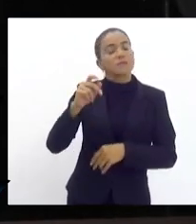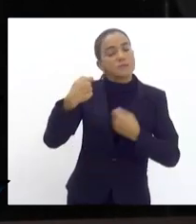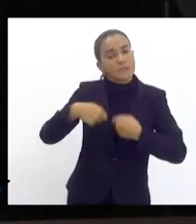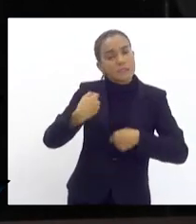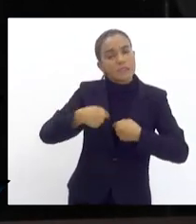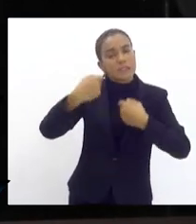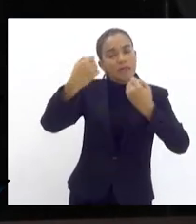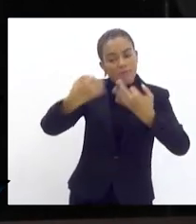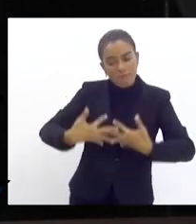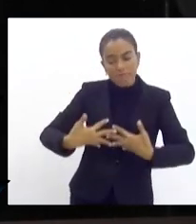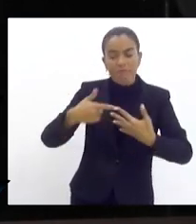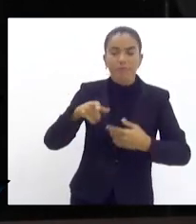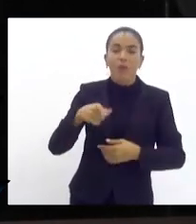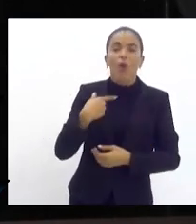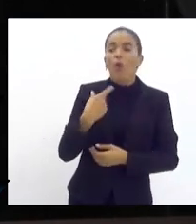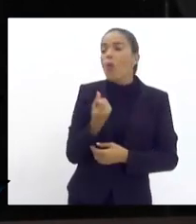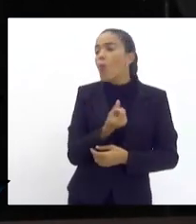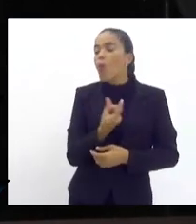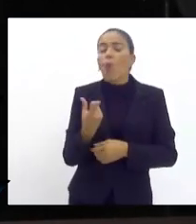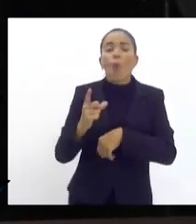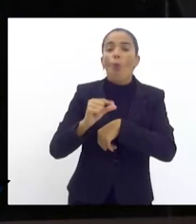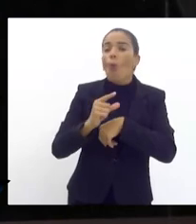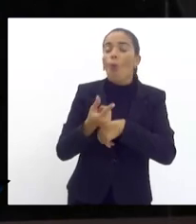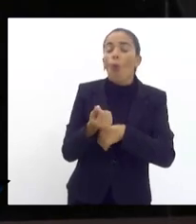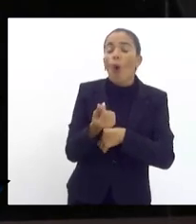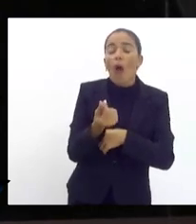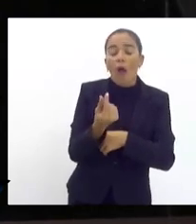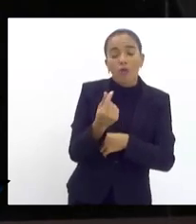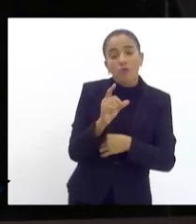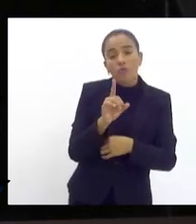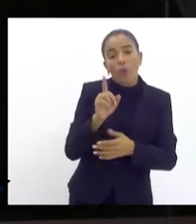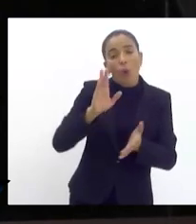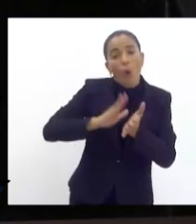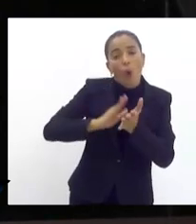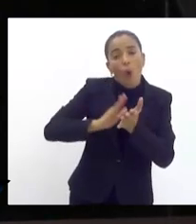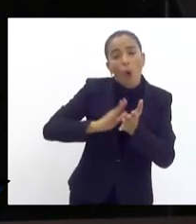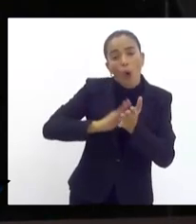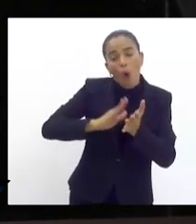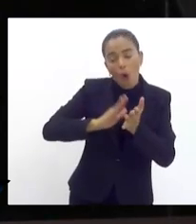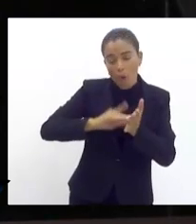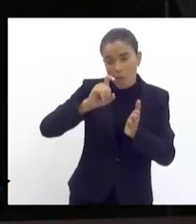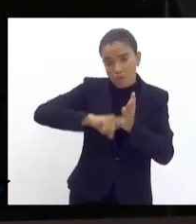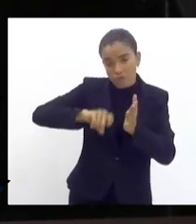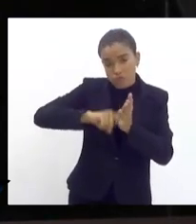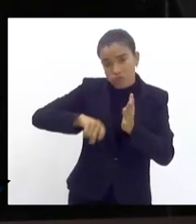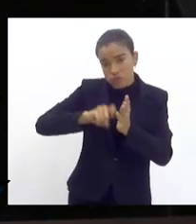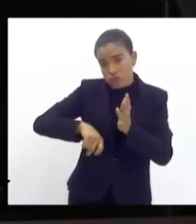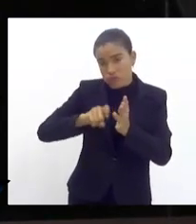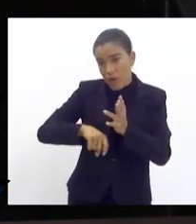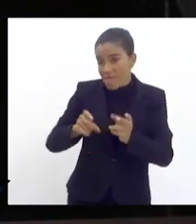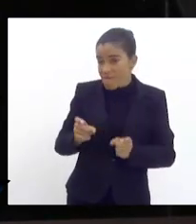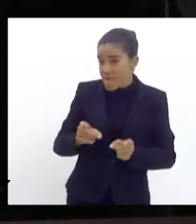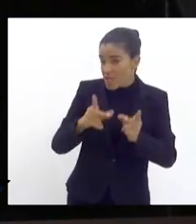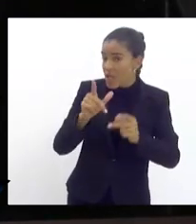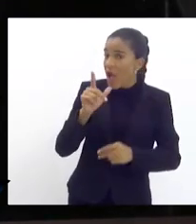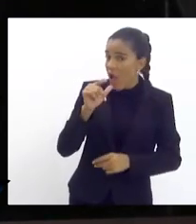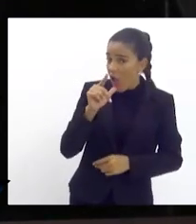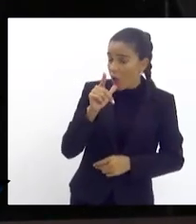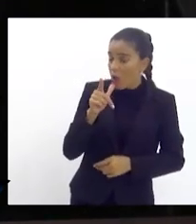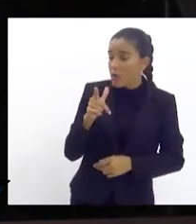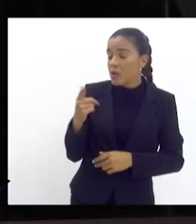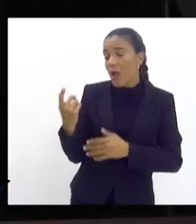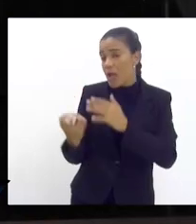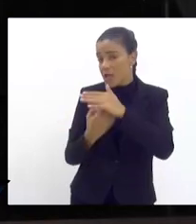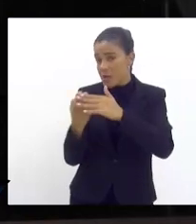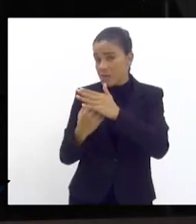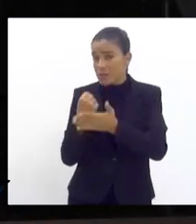metros cúbicos cada concessionária compra diretamente da CEDAI porque a CEDAI vende a água então esses concessionários